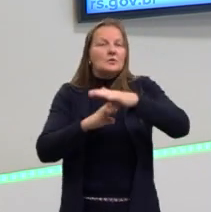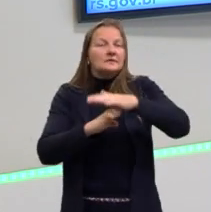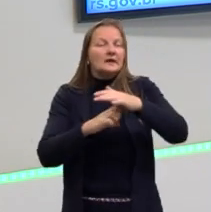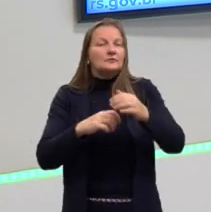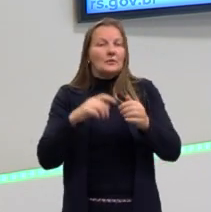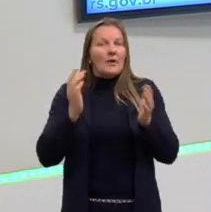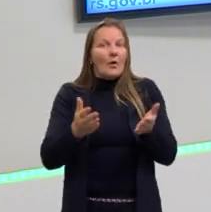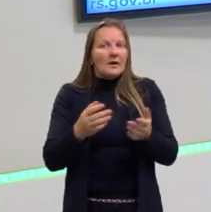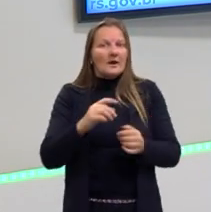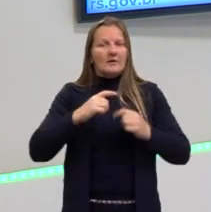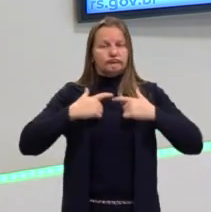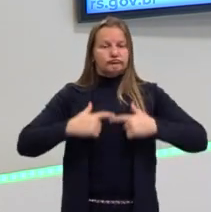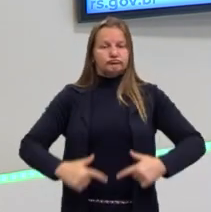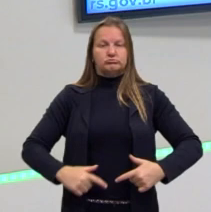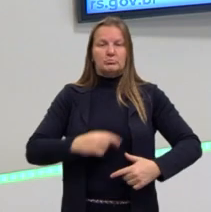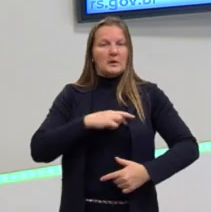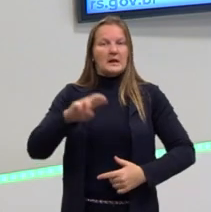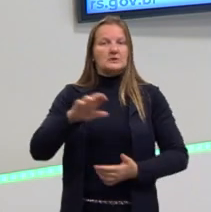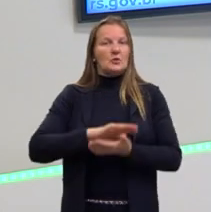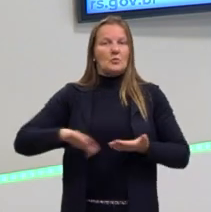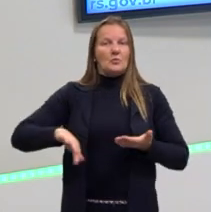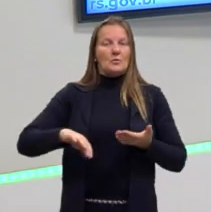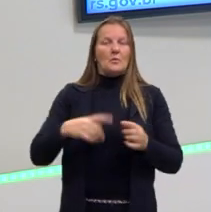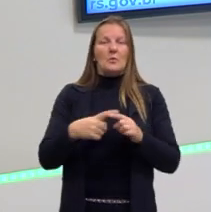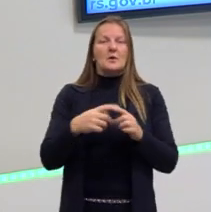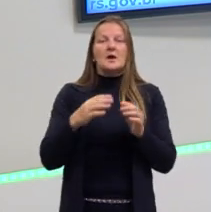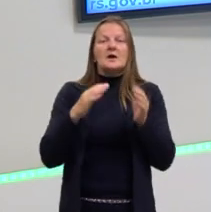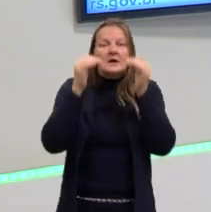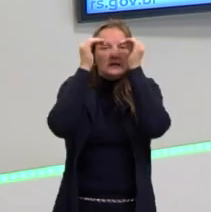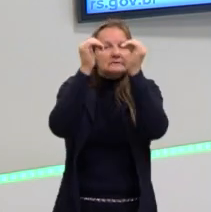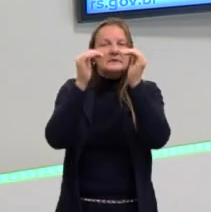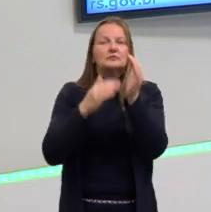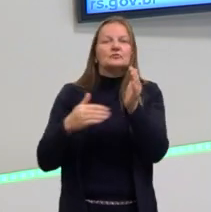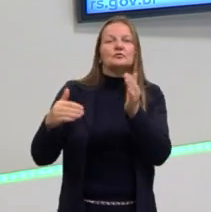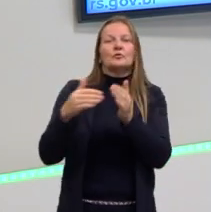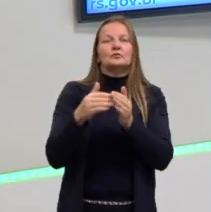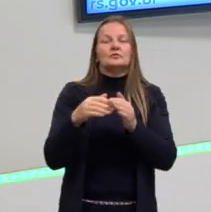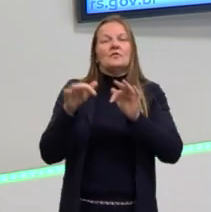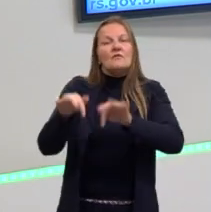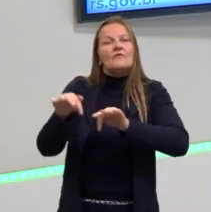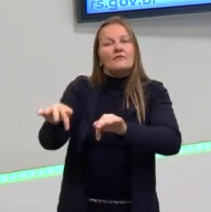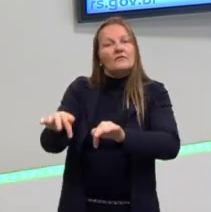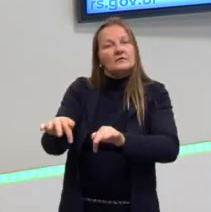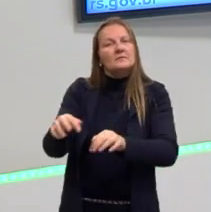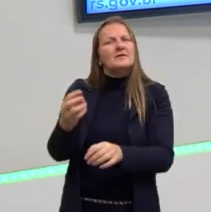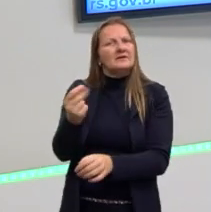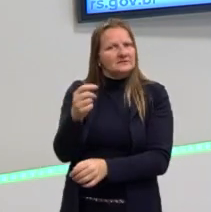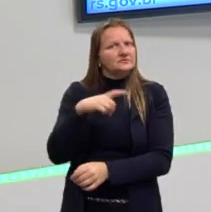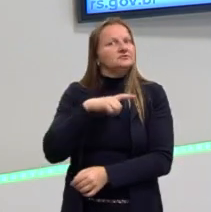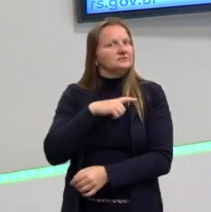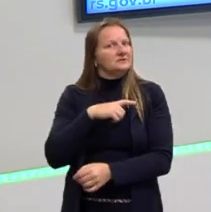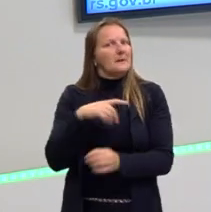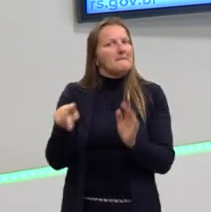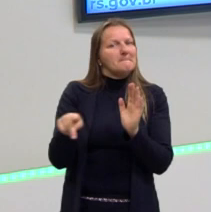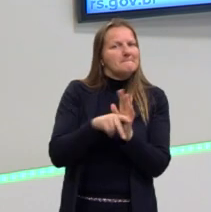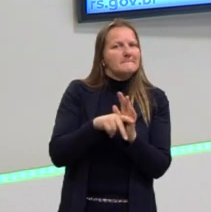laico. Por que o Estado moderno é laico? Porque o Estado feudalista, o Estado absolutista, ele era geralmente,